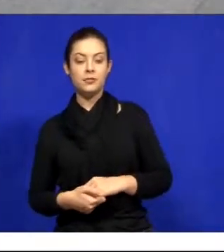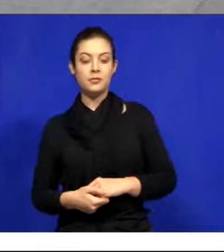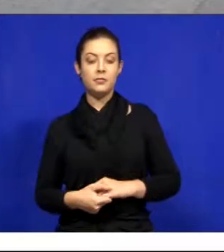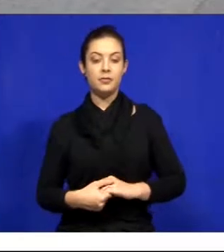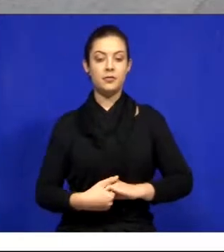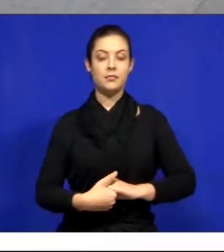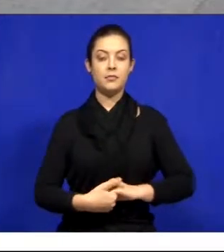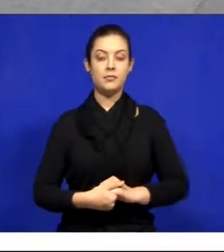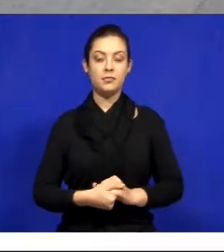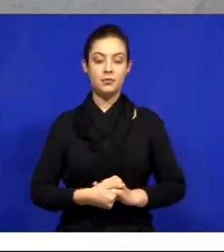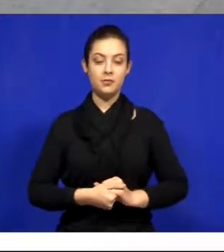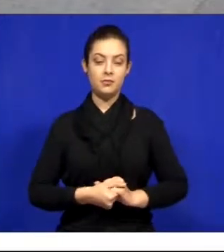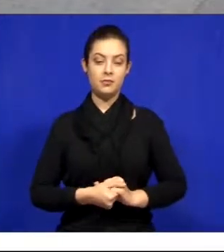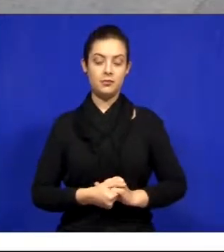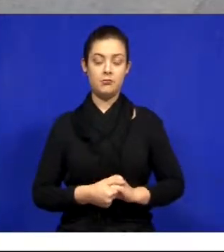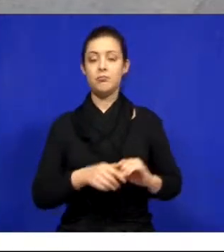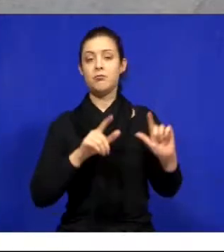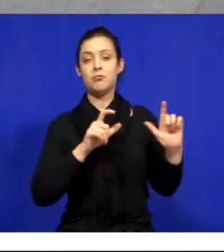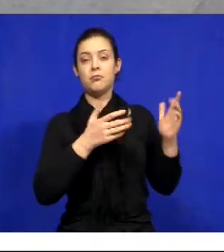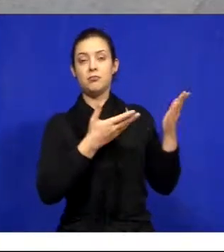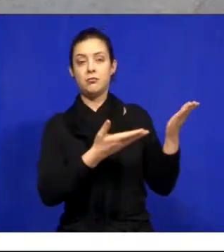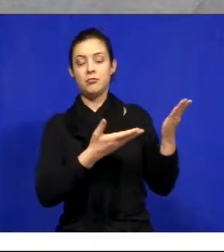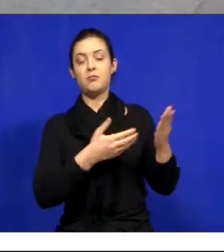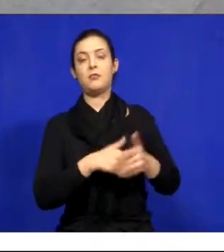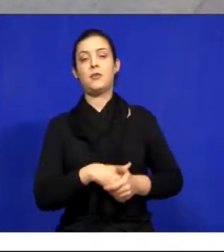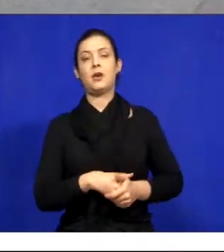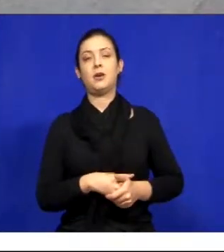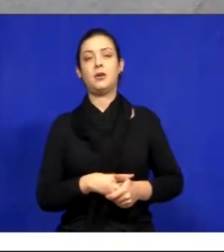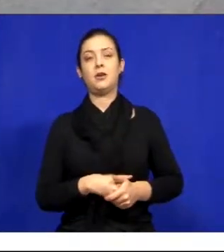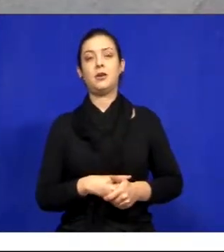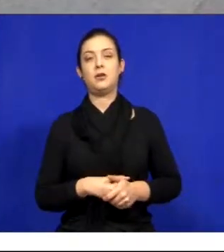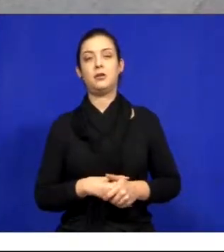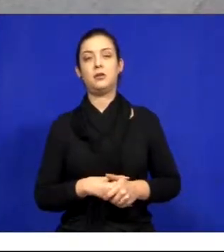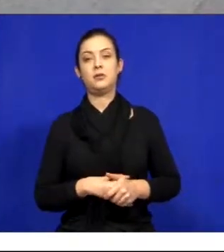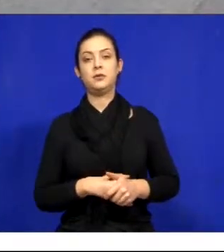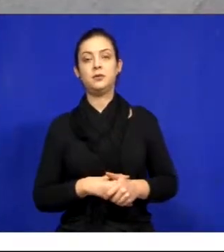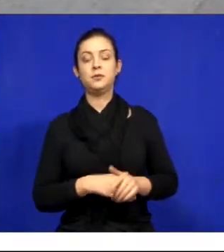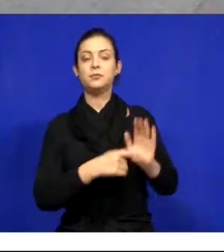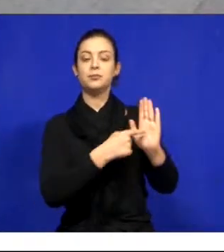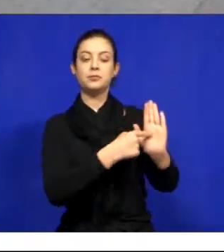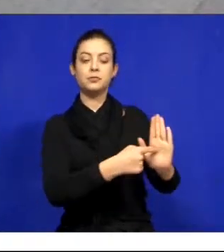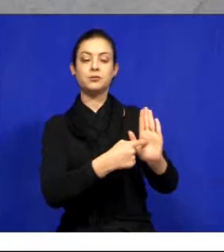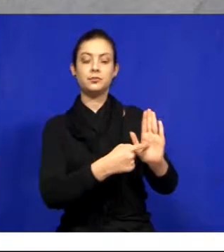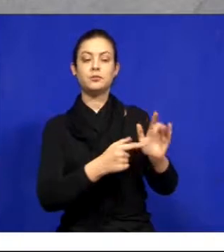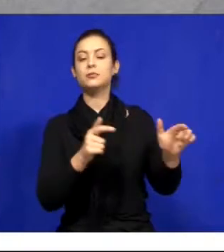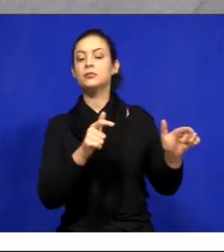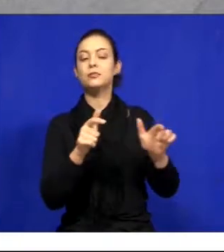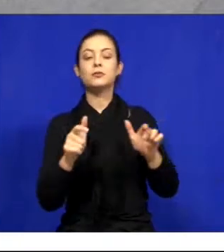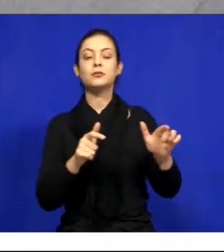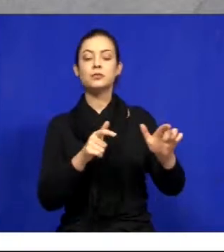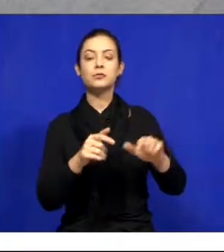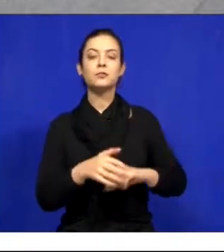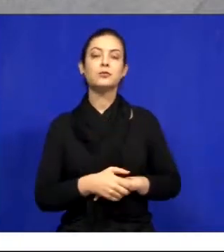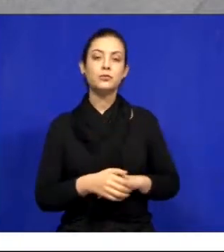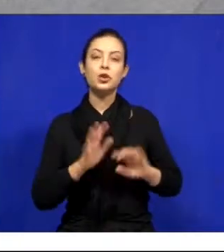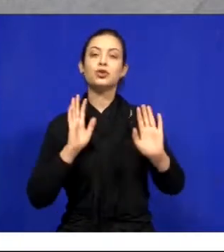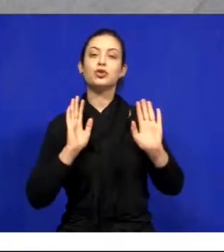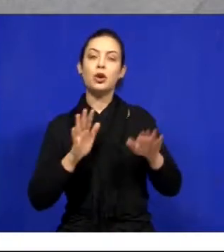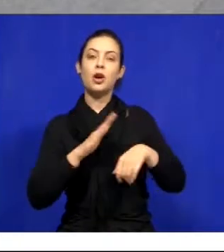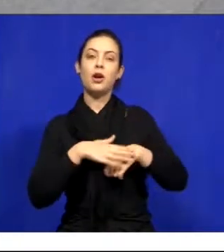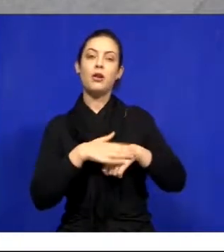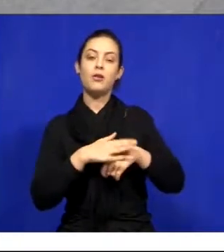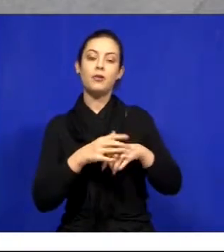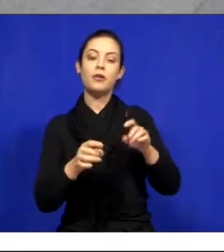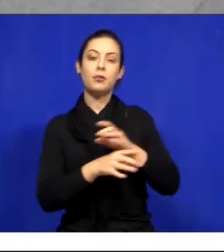Está ali a foto, aquela munícipe ali, mostrando onde que era, e já foi feita